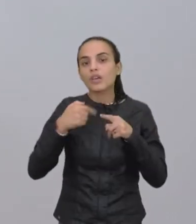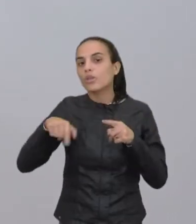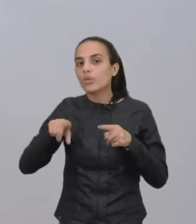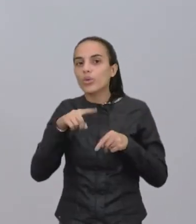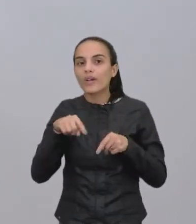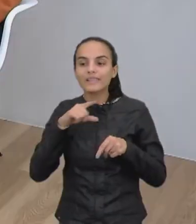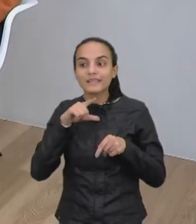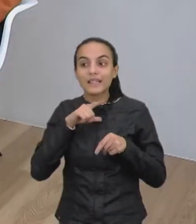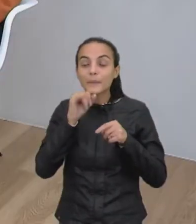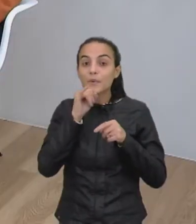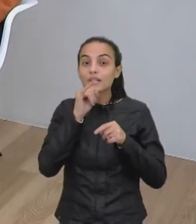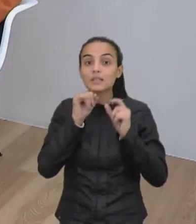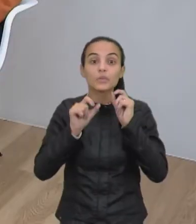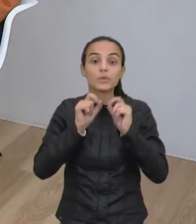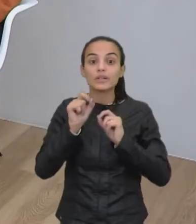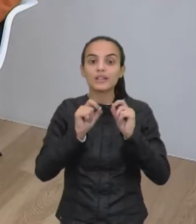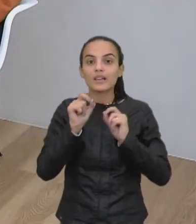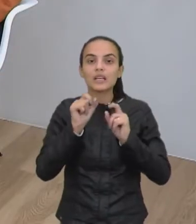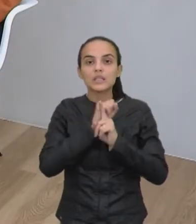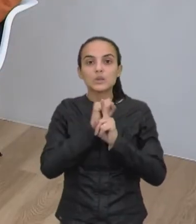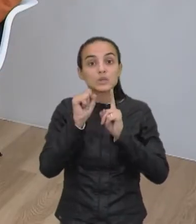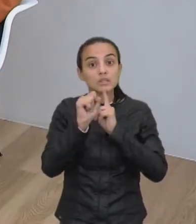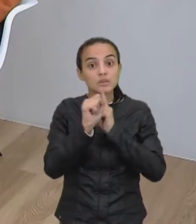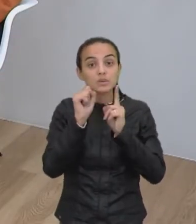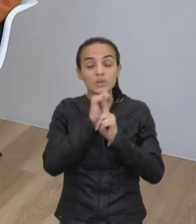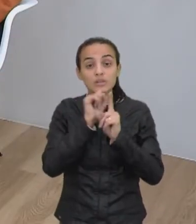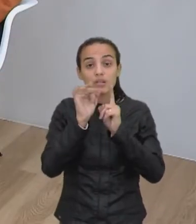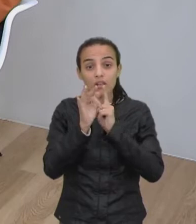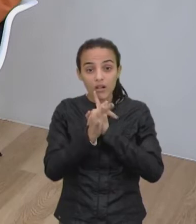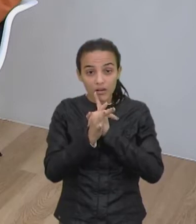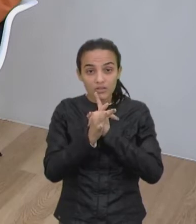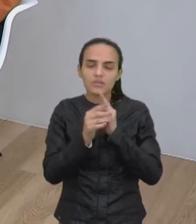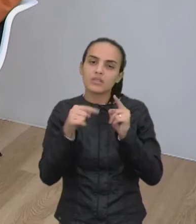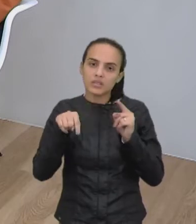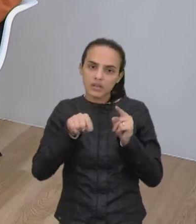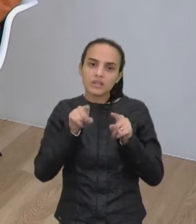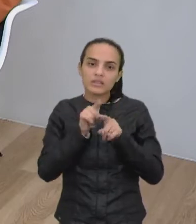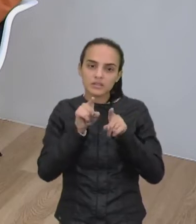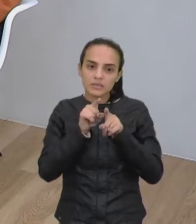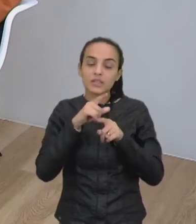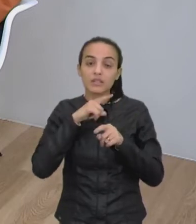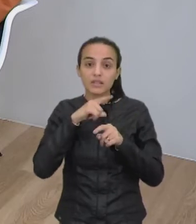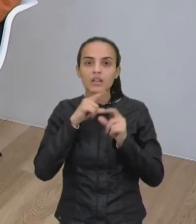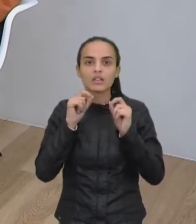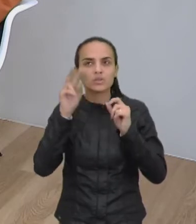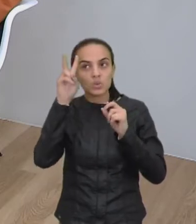vai ter, por exemplo, sociólogos, né, a gente vai ter aí também historiadores,